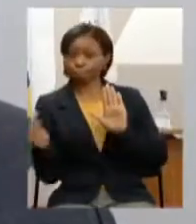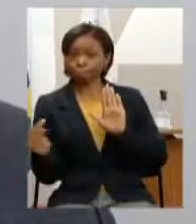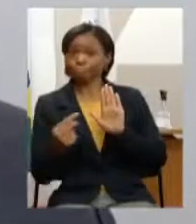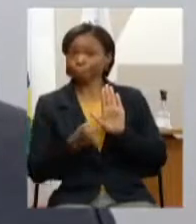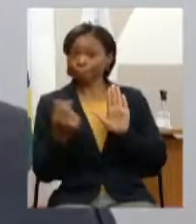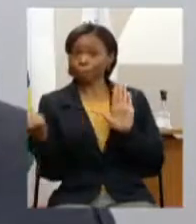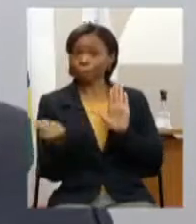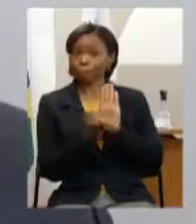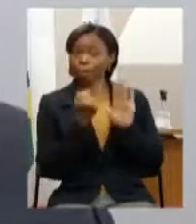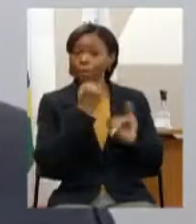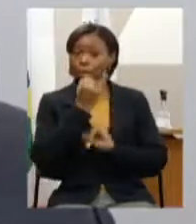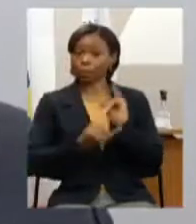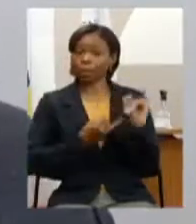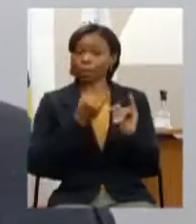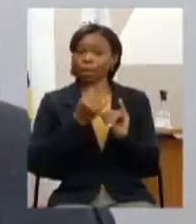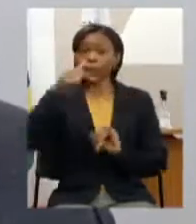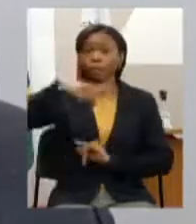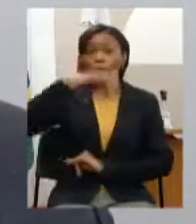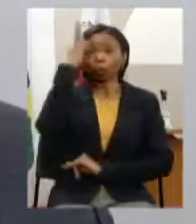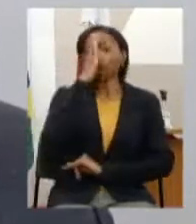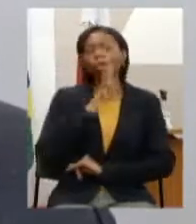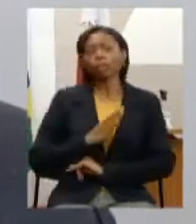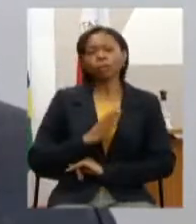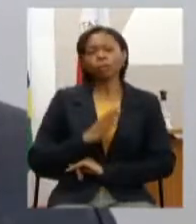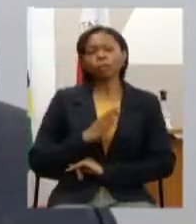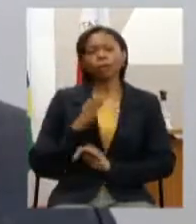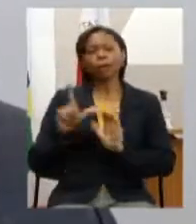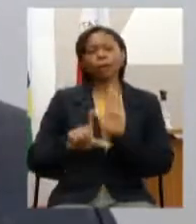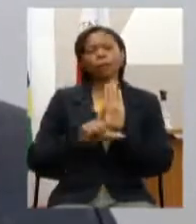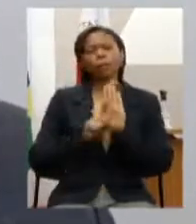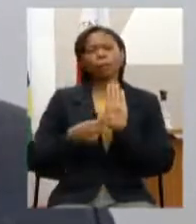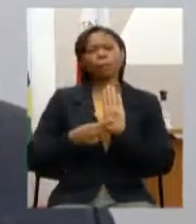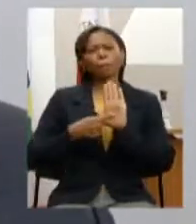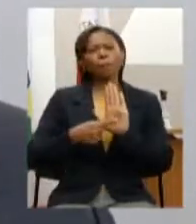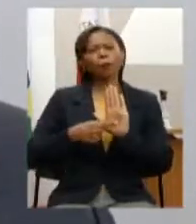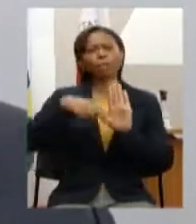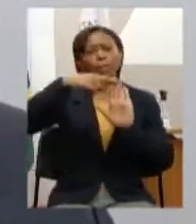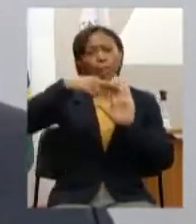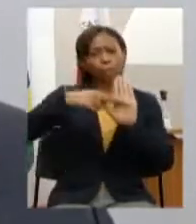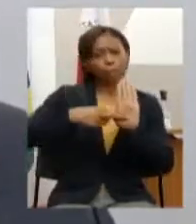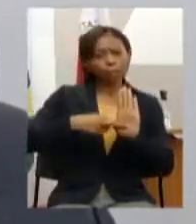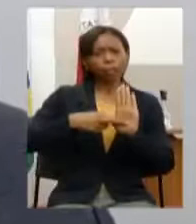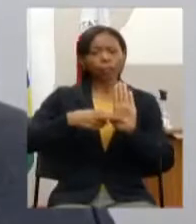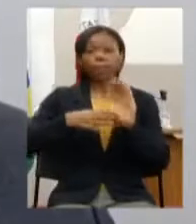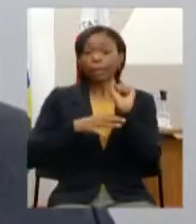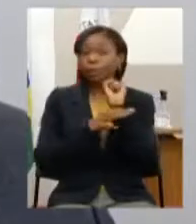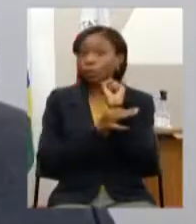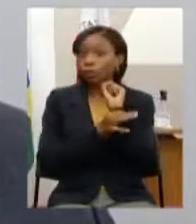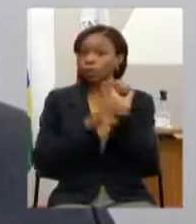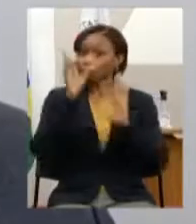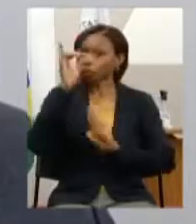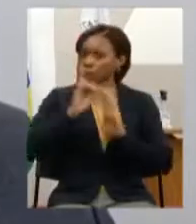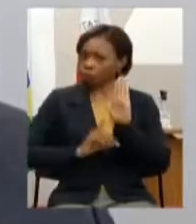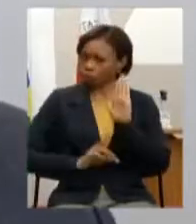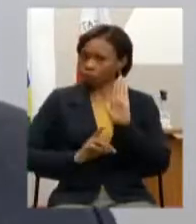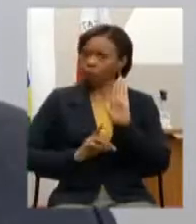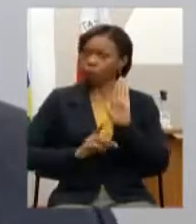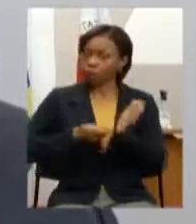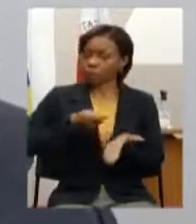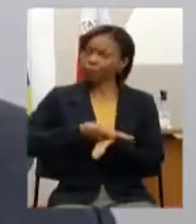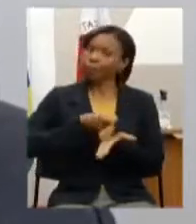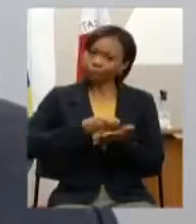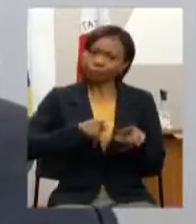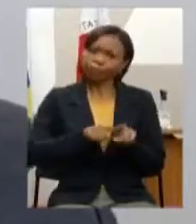marco da internet no Brasil ela ela estabelece princípios garantias direitos e deveres para o uso da internet né